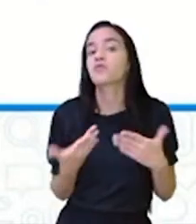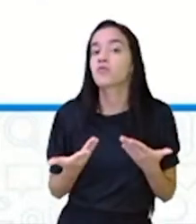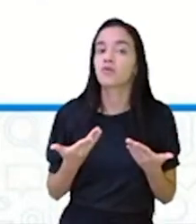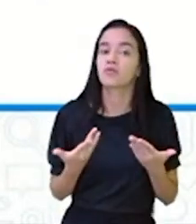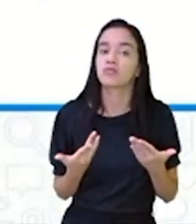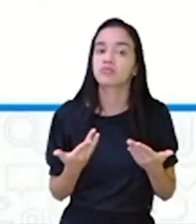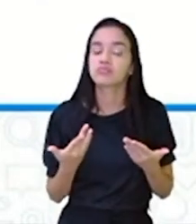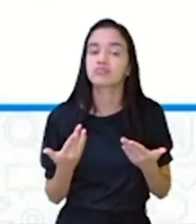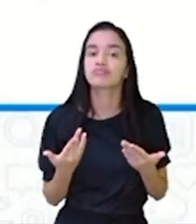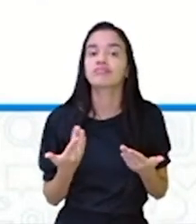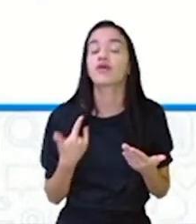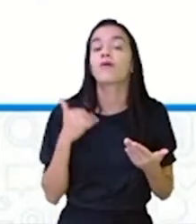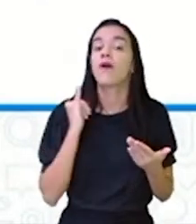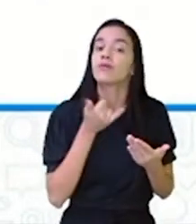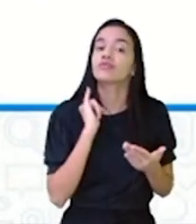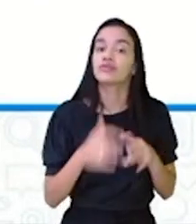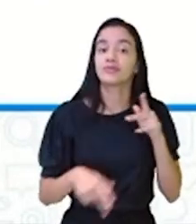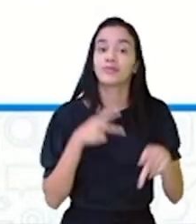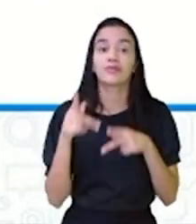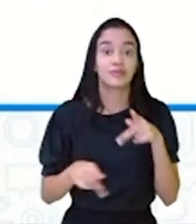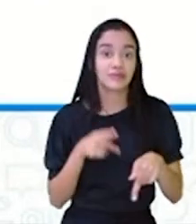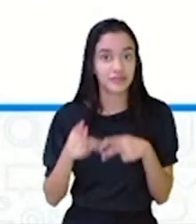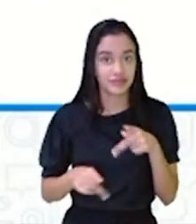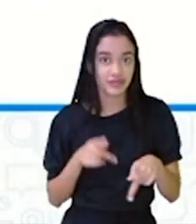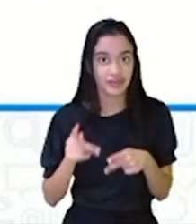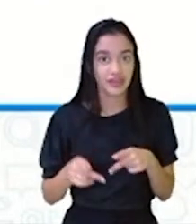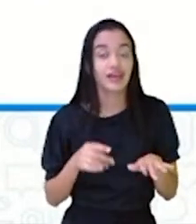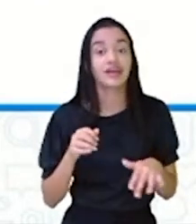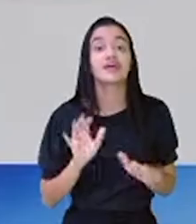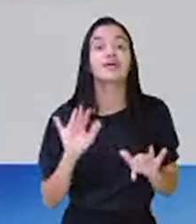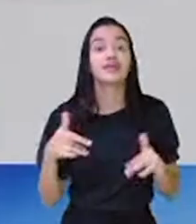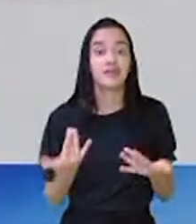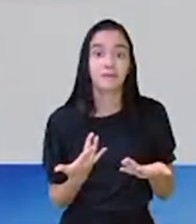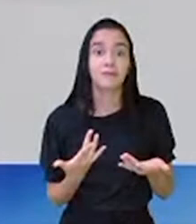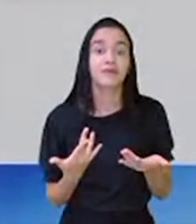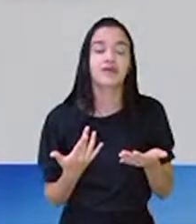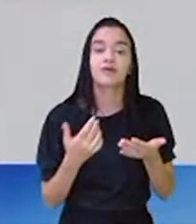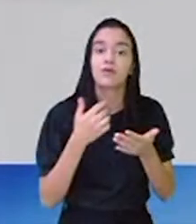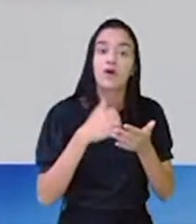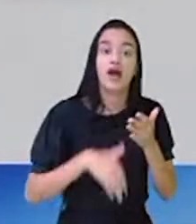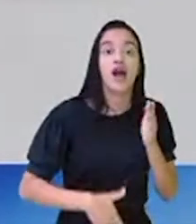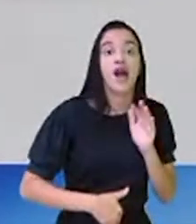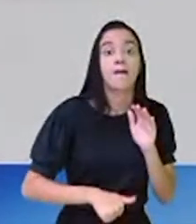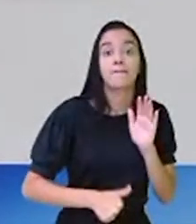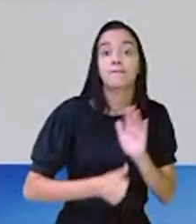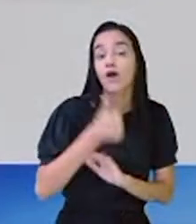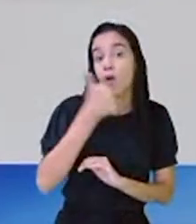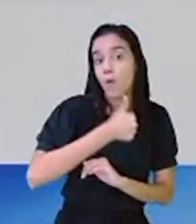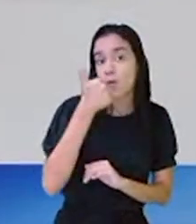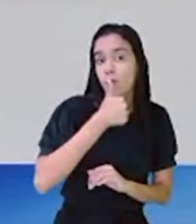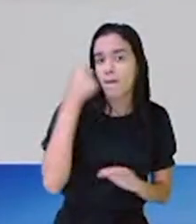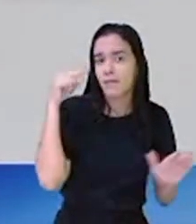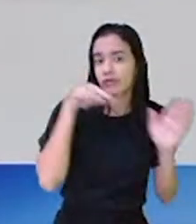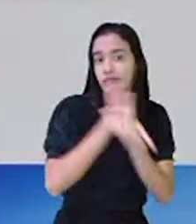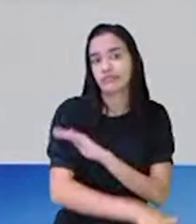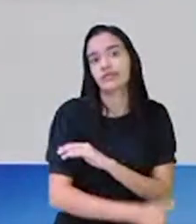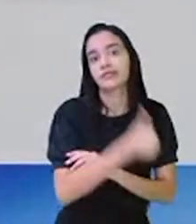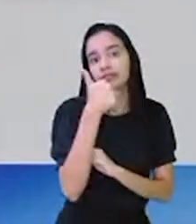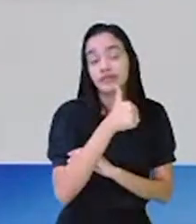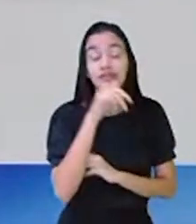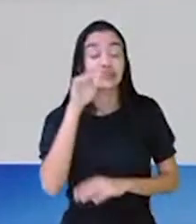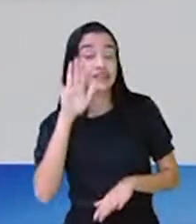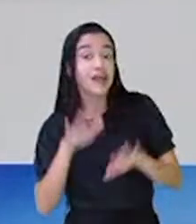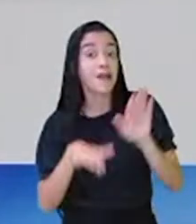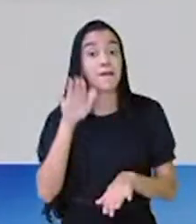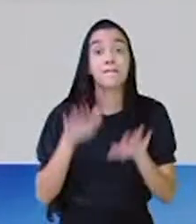é este ditado popular. Então, essa é a questão um. E a questão dois depende